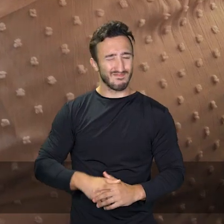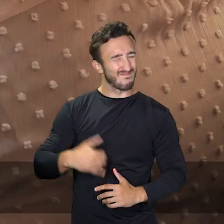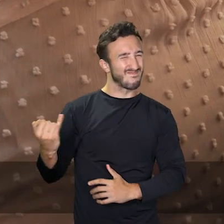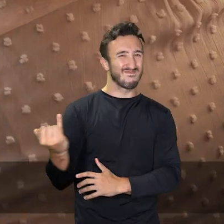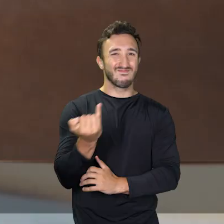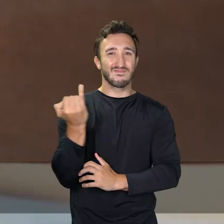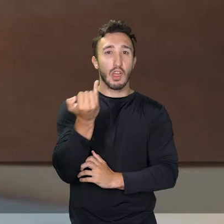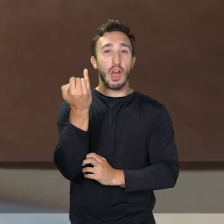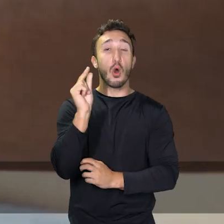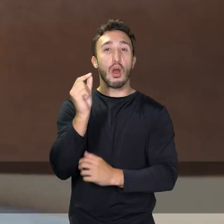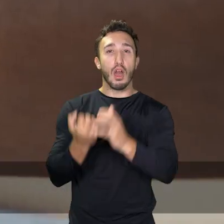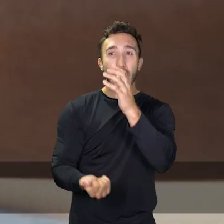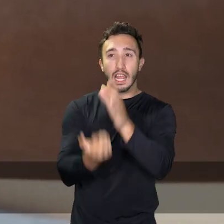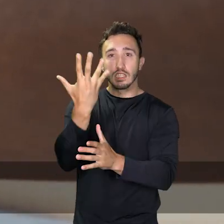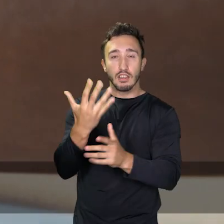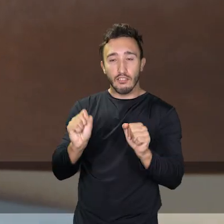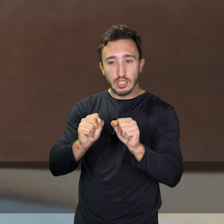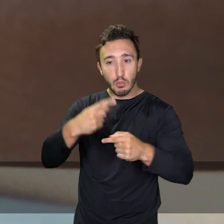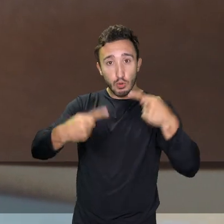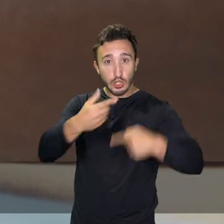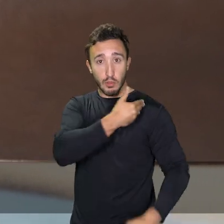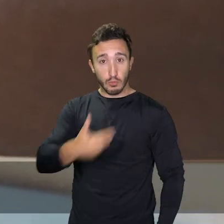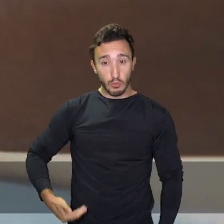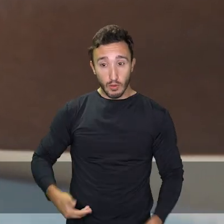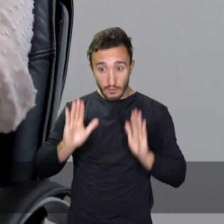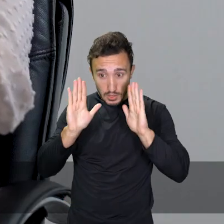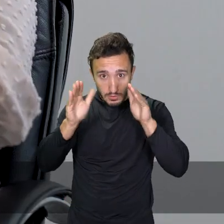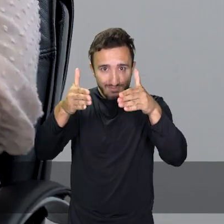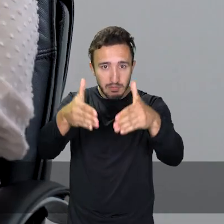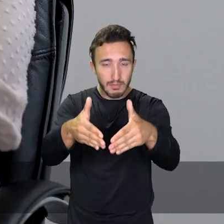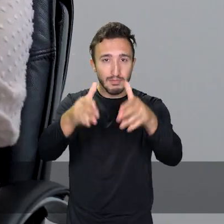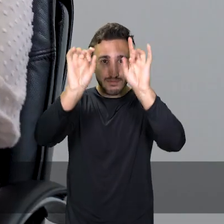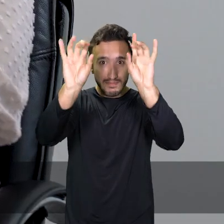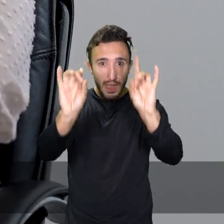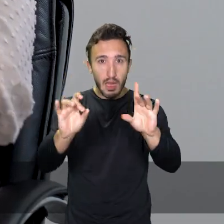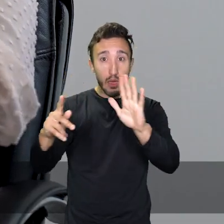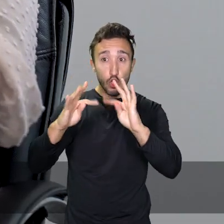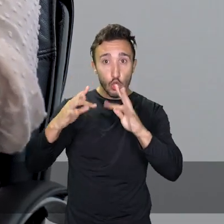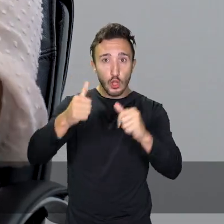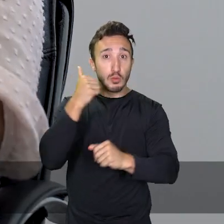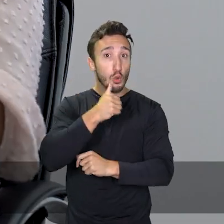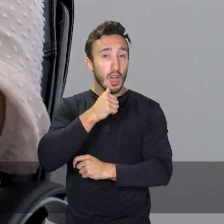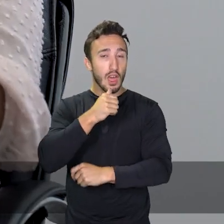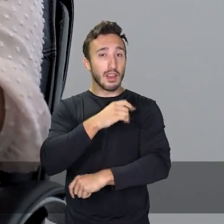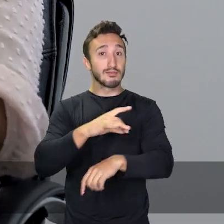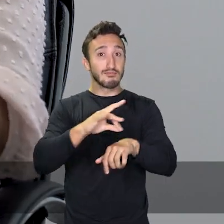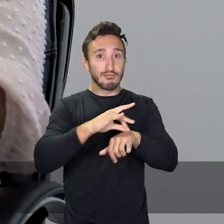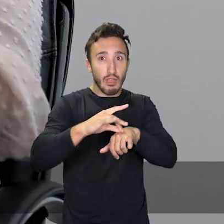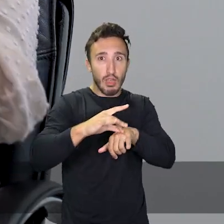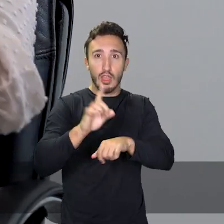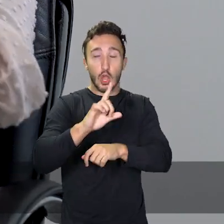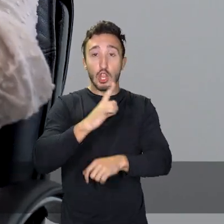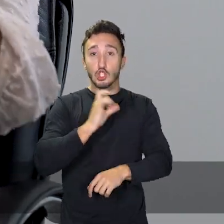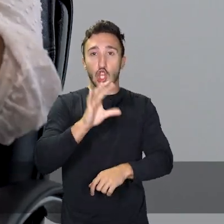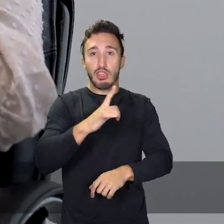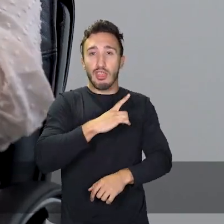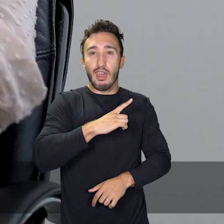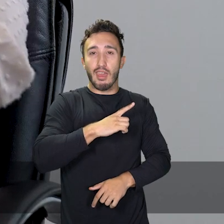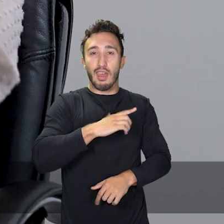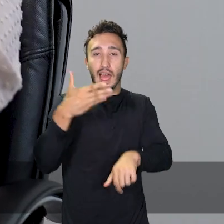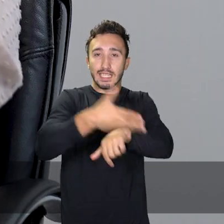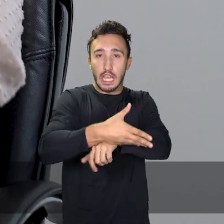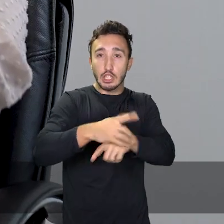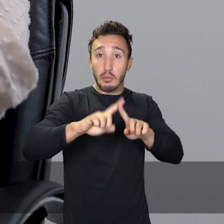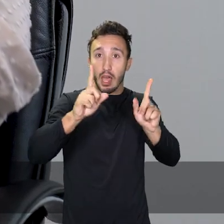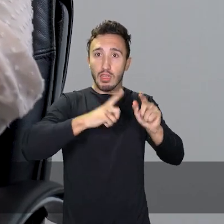É fundamental a criação e implementação de políticas públicas específicas para que todas as mulheres negras não tenham só